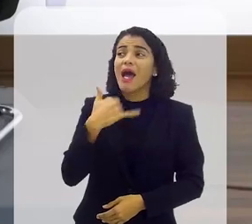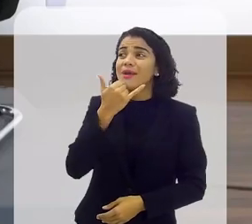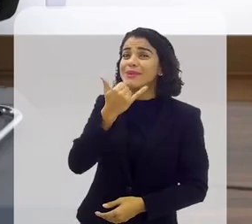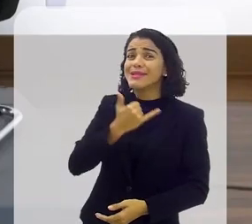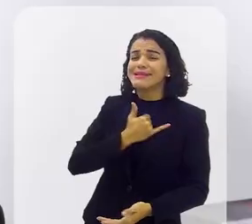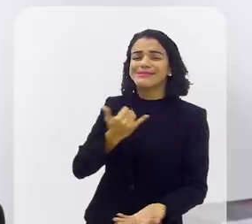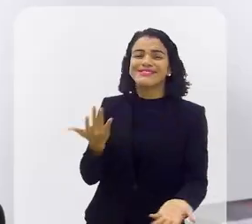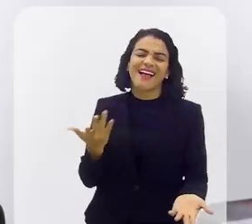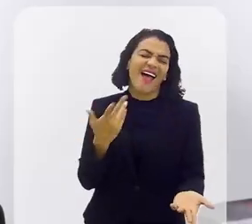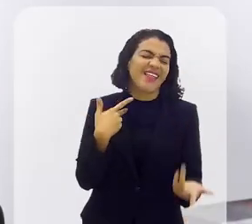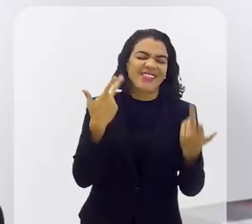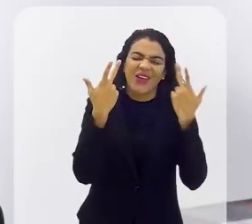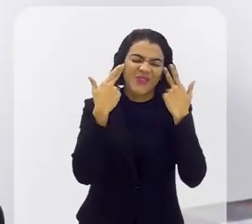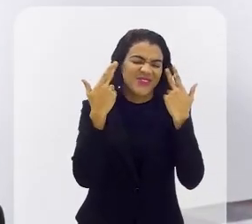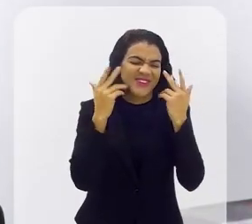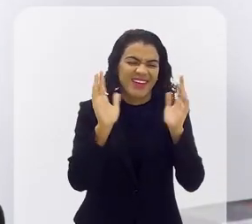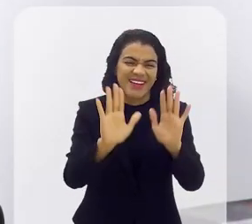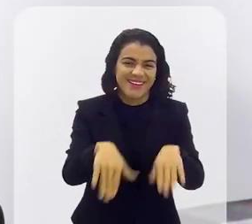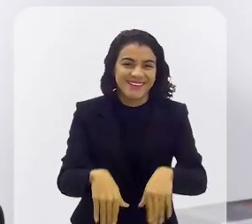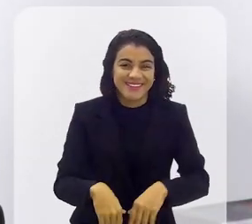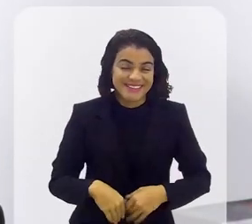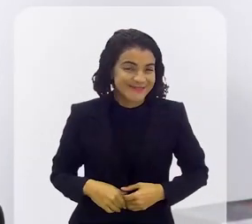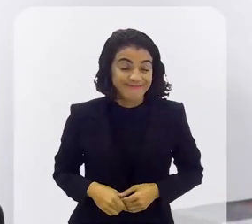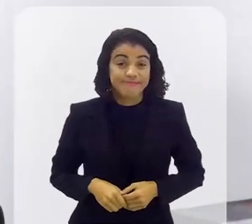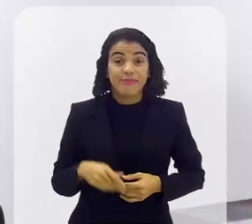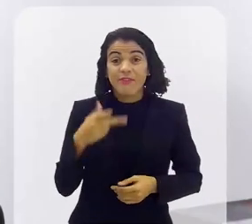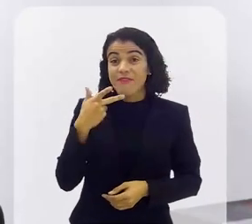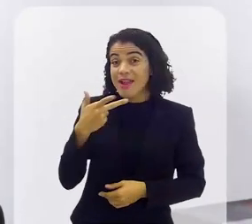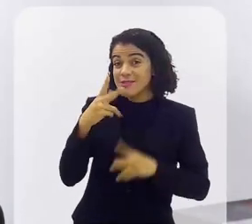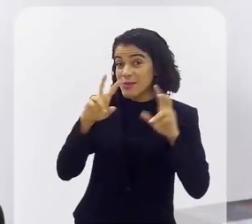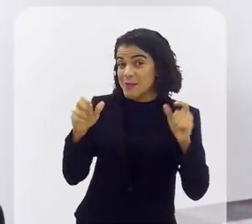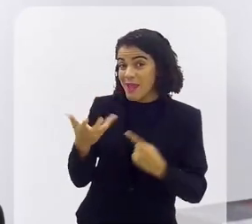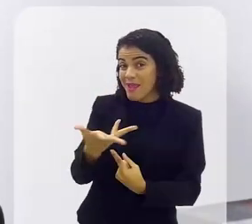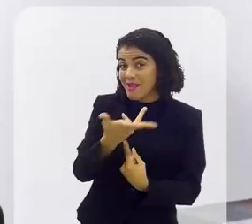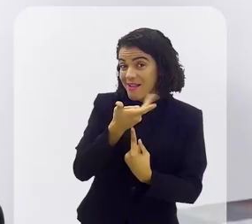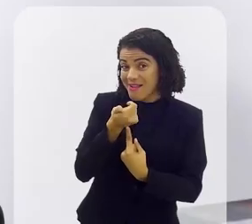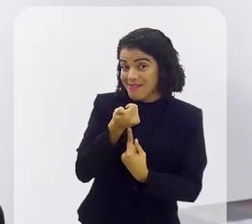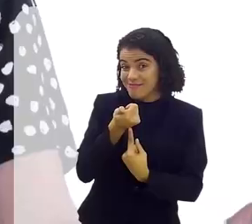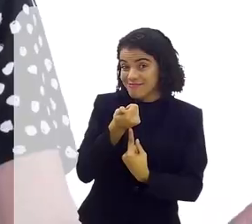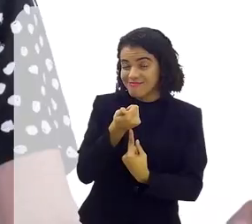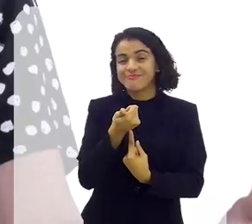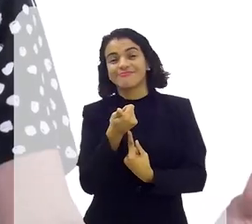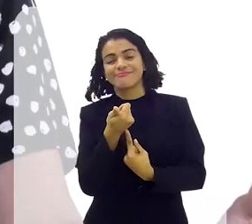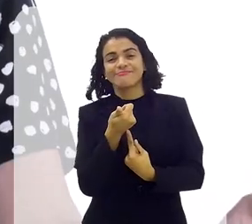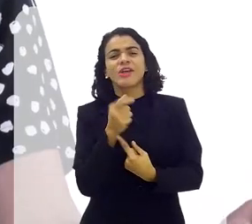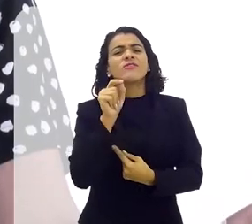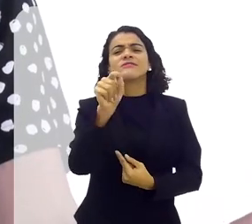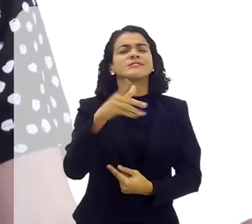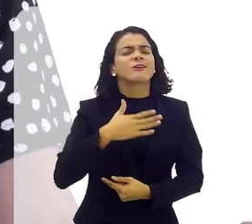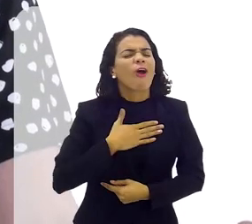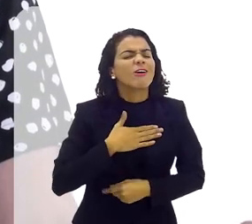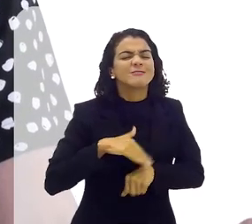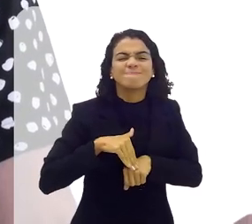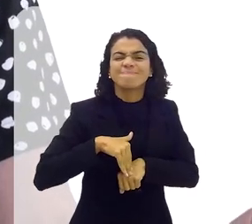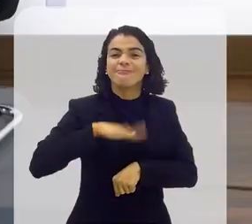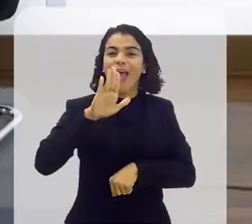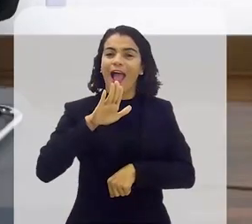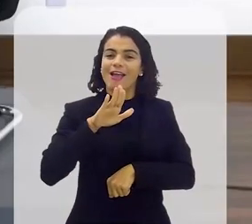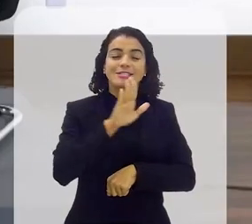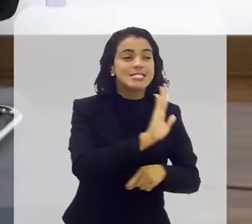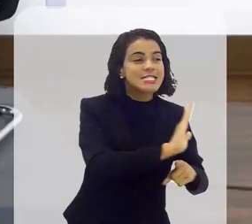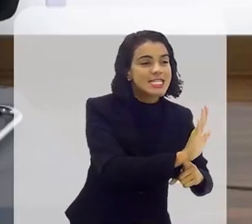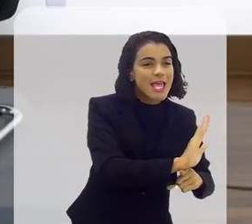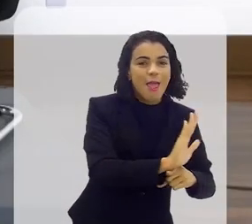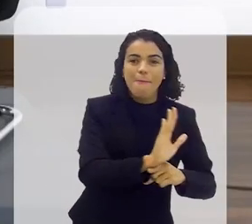desculpe eu falei, é a coisa mais normal vamos falar de arte? vamos sim o que você gosta mais de fazer?